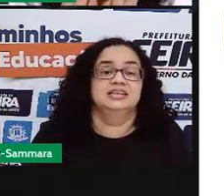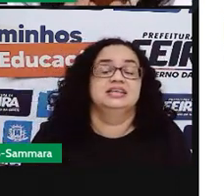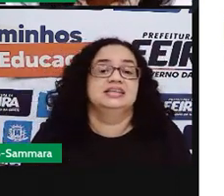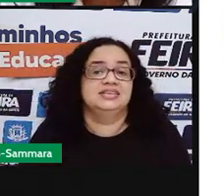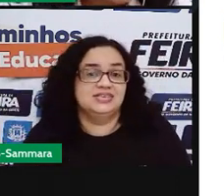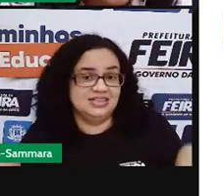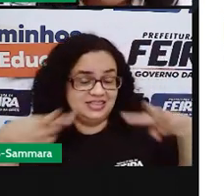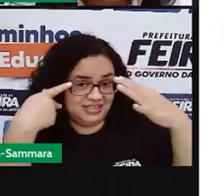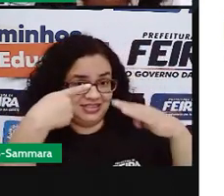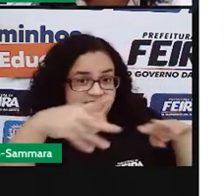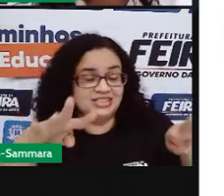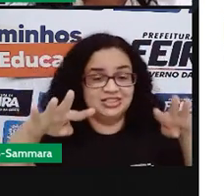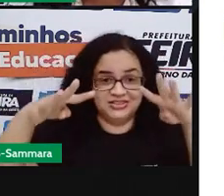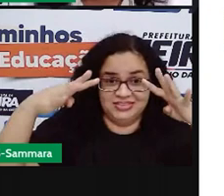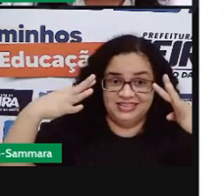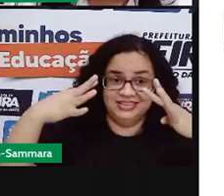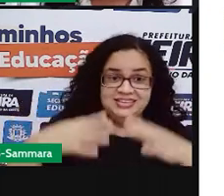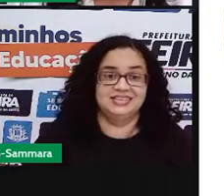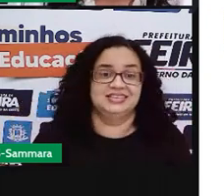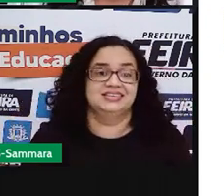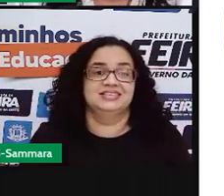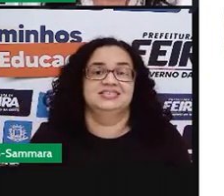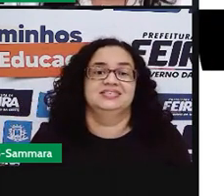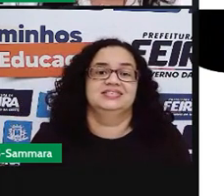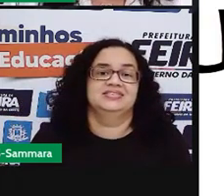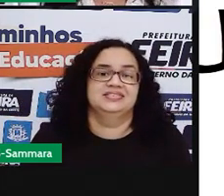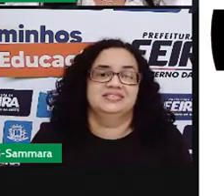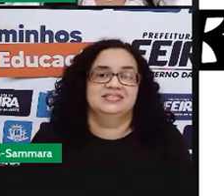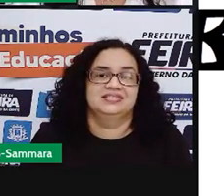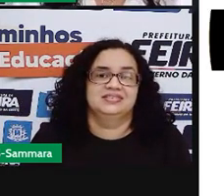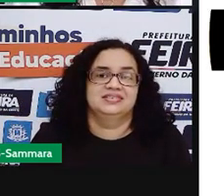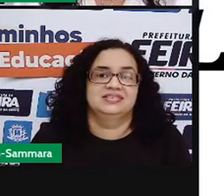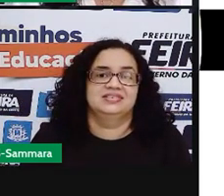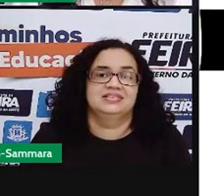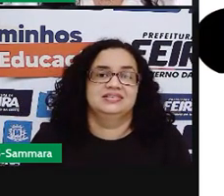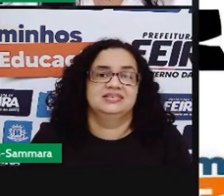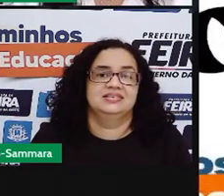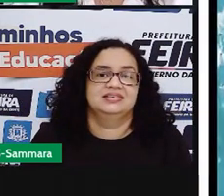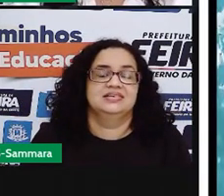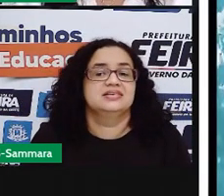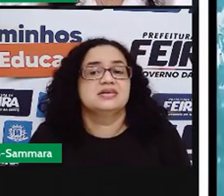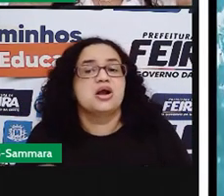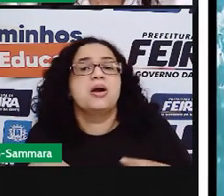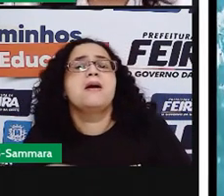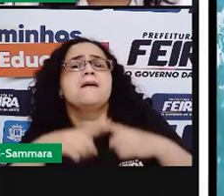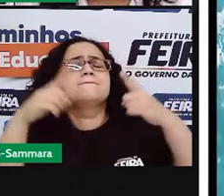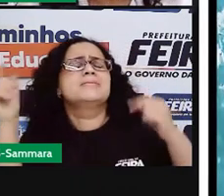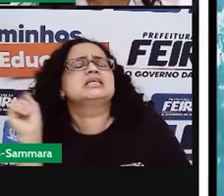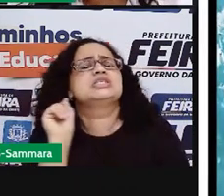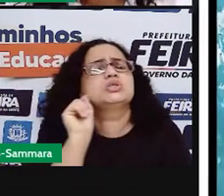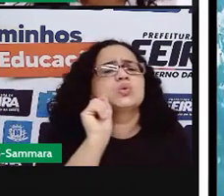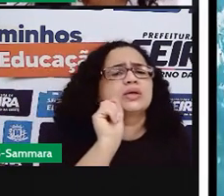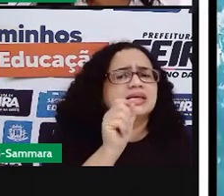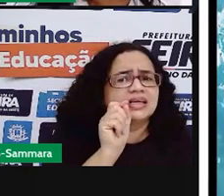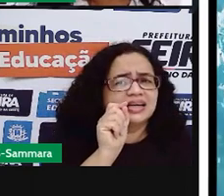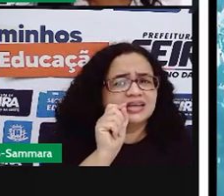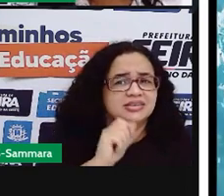Chamar a sua atenção. Então, olha só. Mas o que é